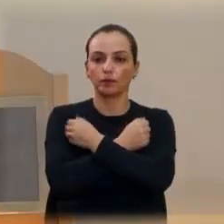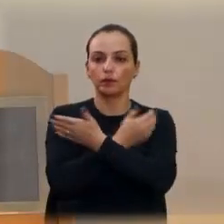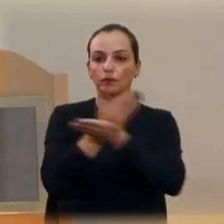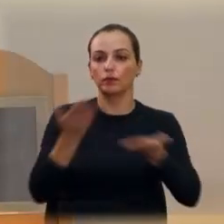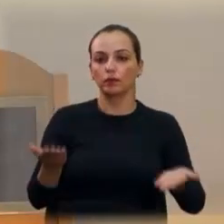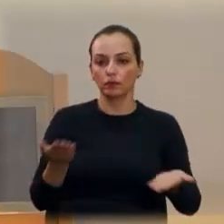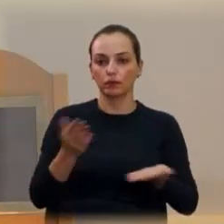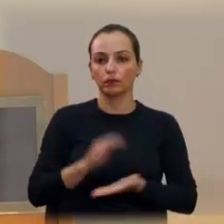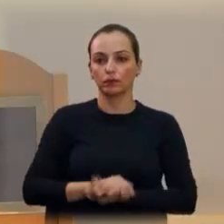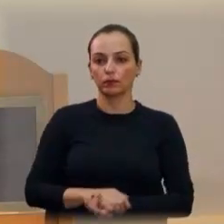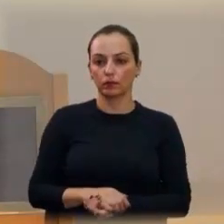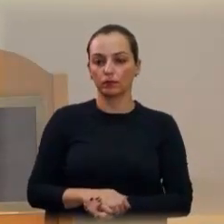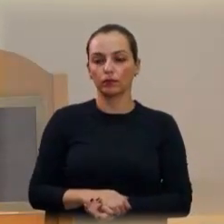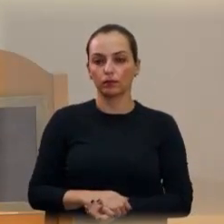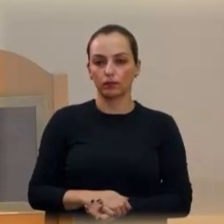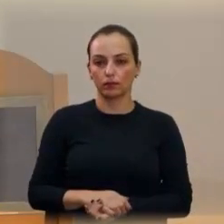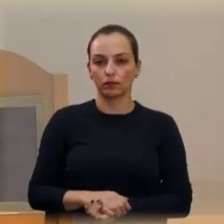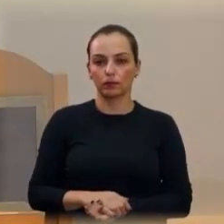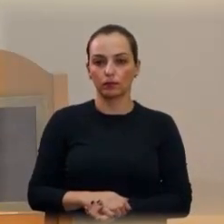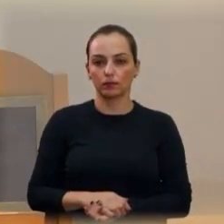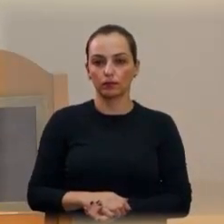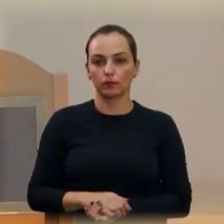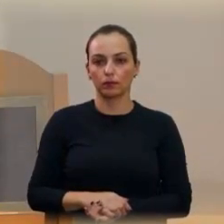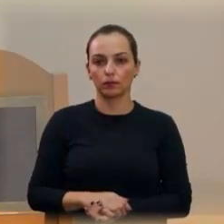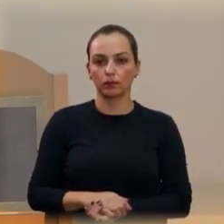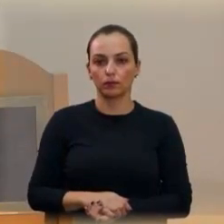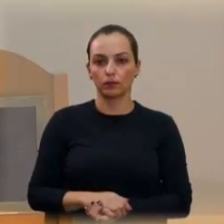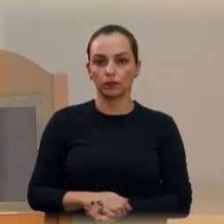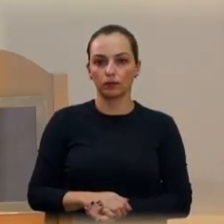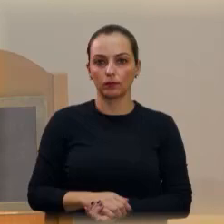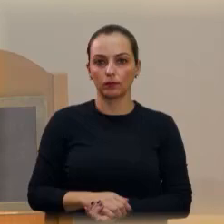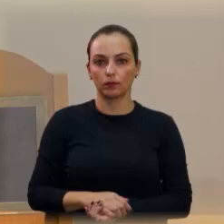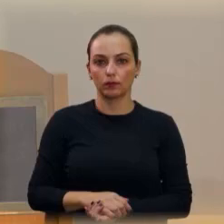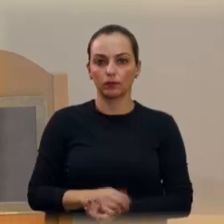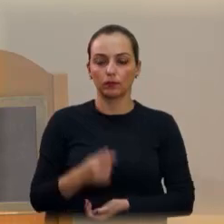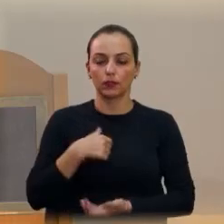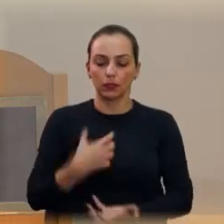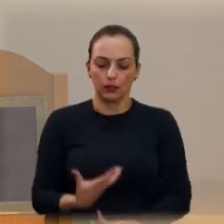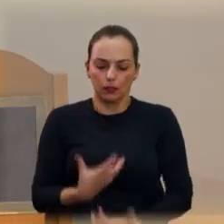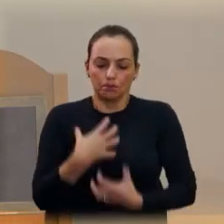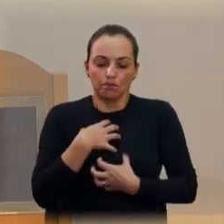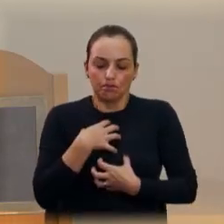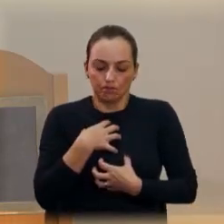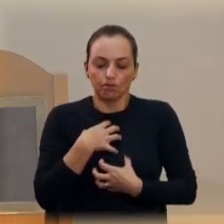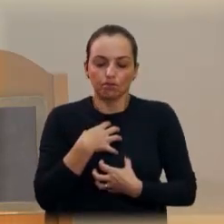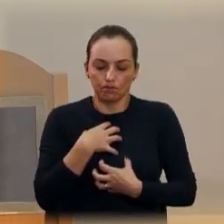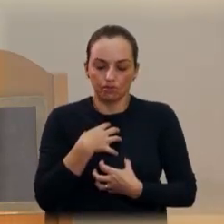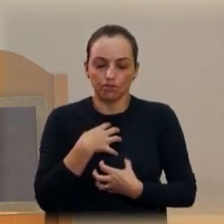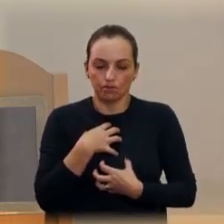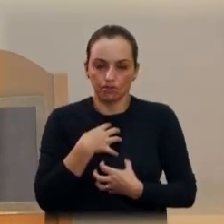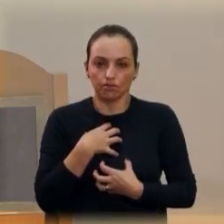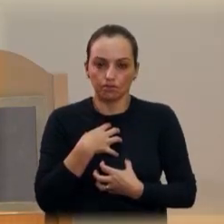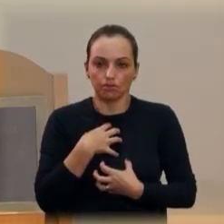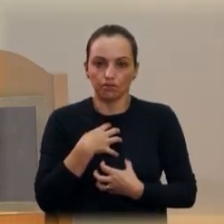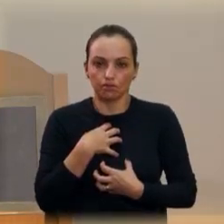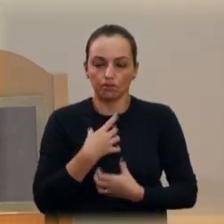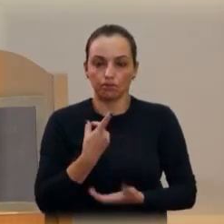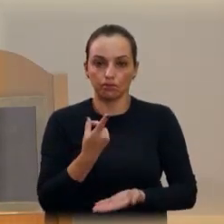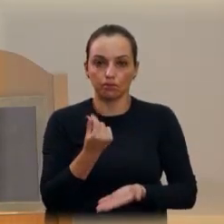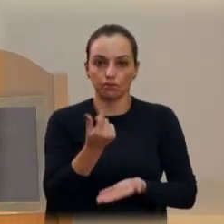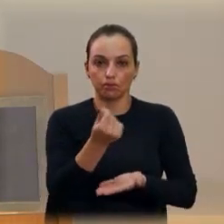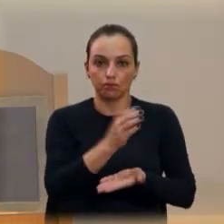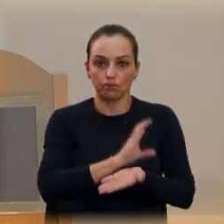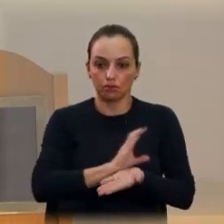Então, presidente, o que me sensibilizou, né, para estar enviando essa